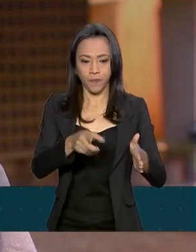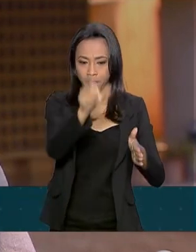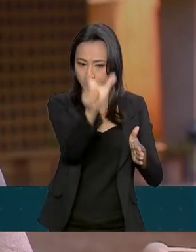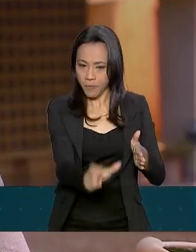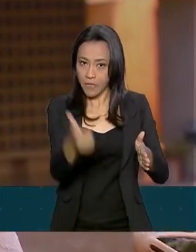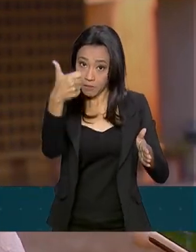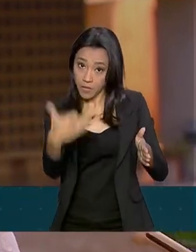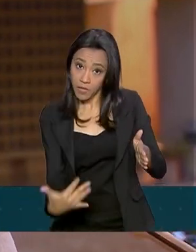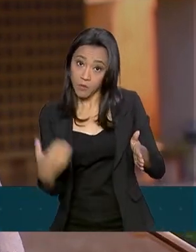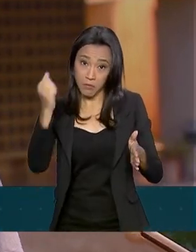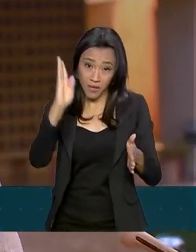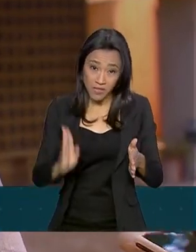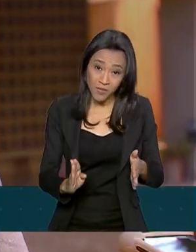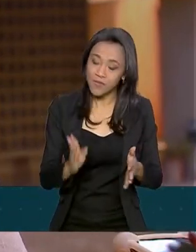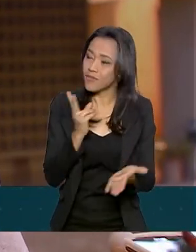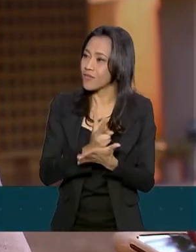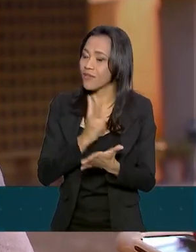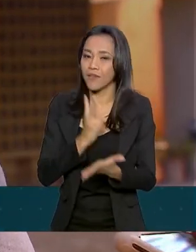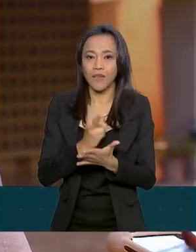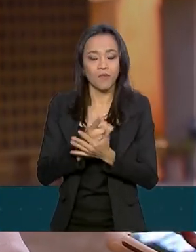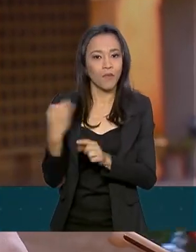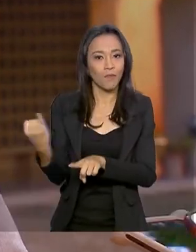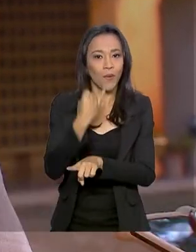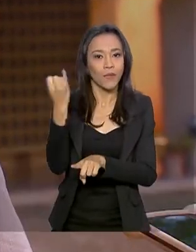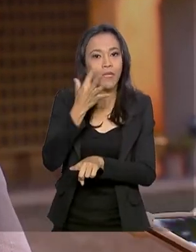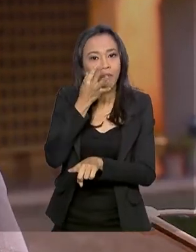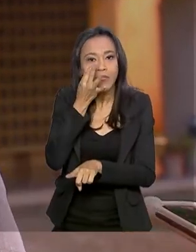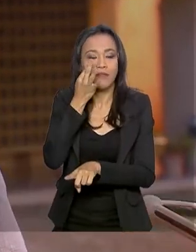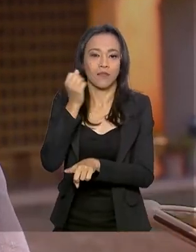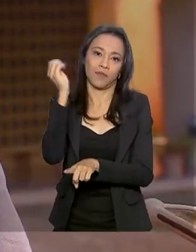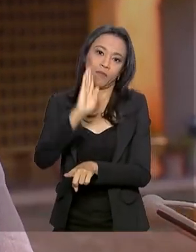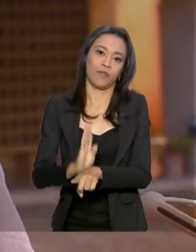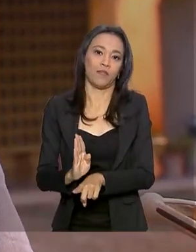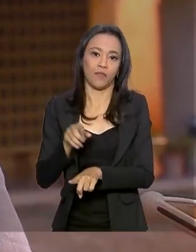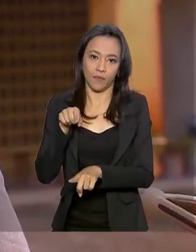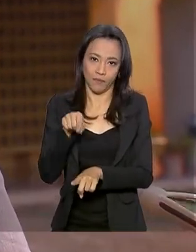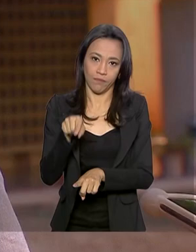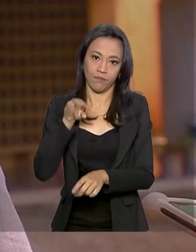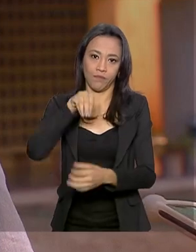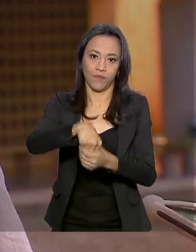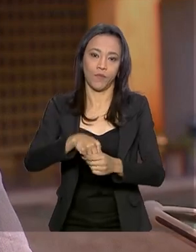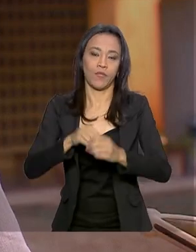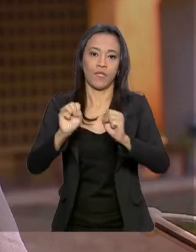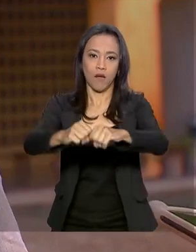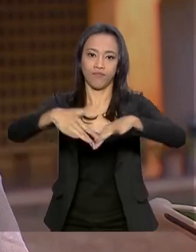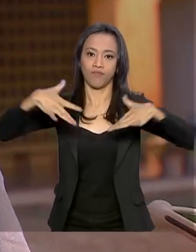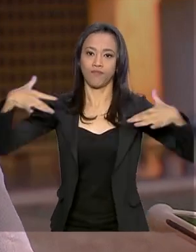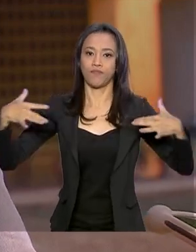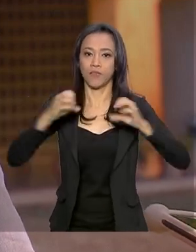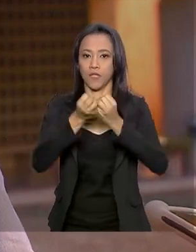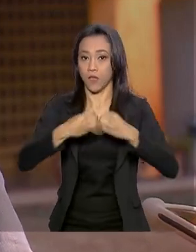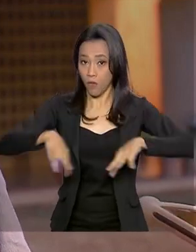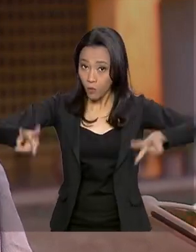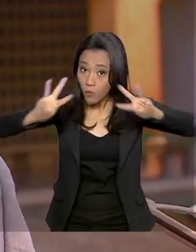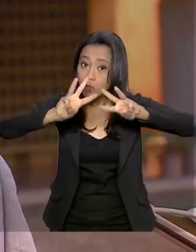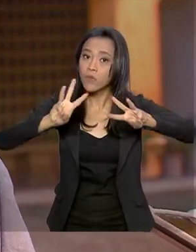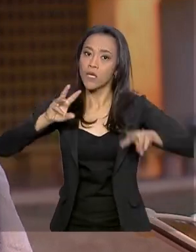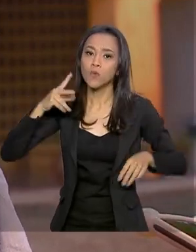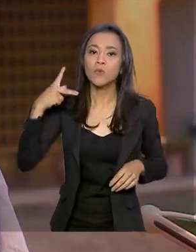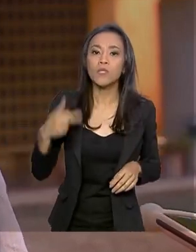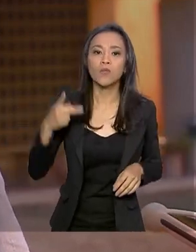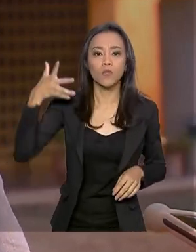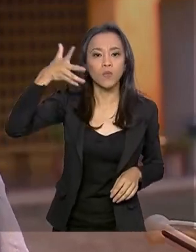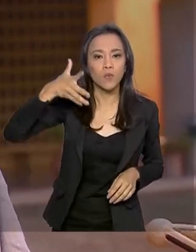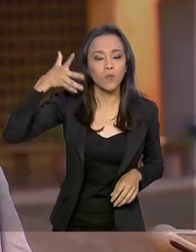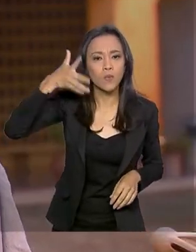uma importância elevada à sua participação na ONU, melhor dizendo. E tem, enfim, nos seus discursos